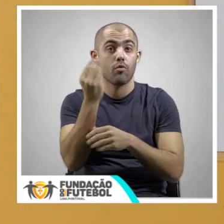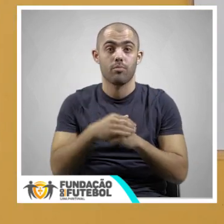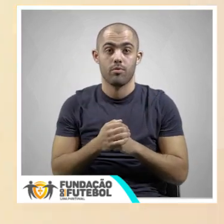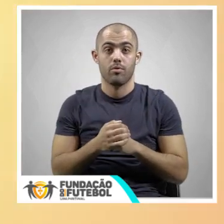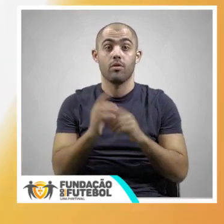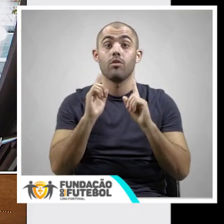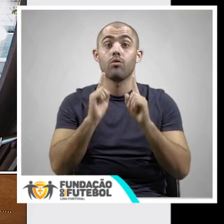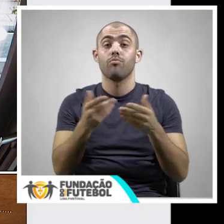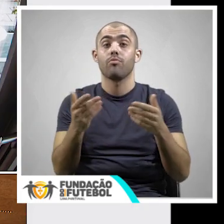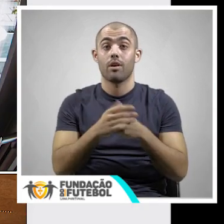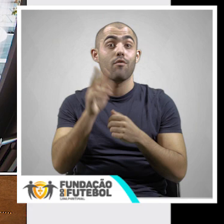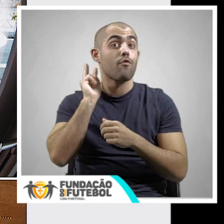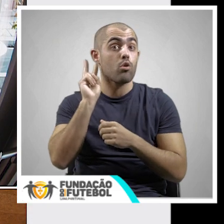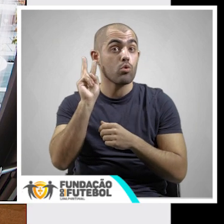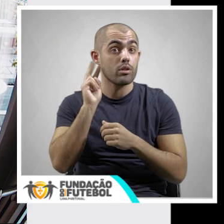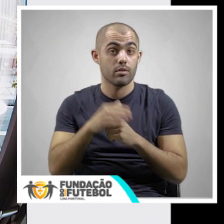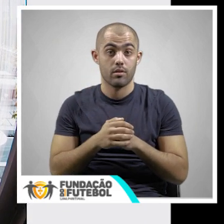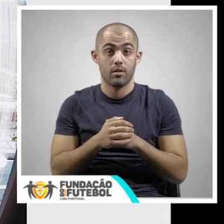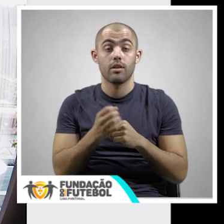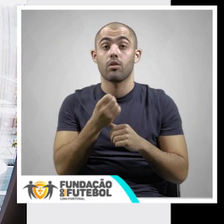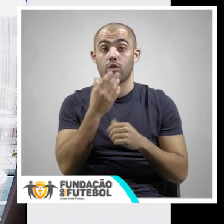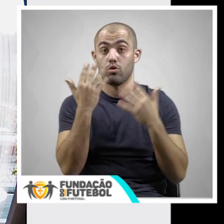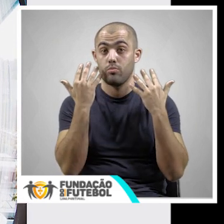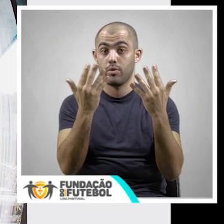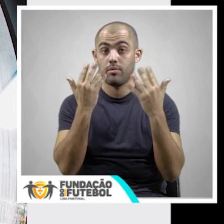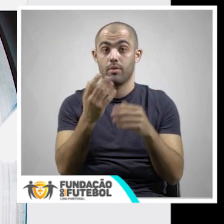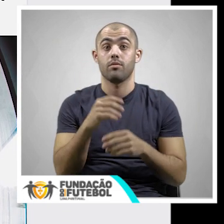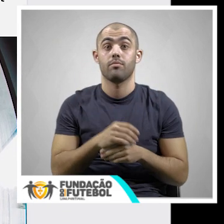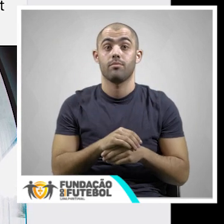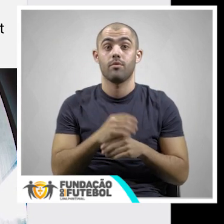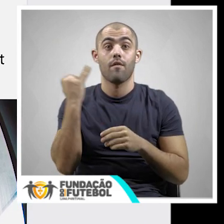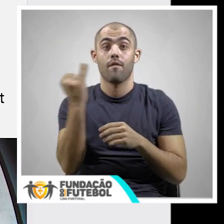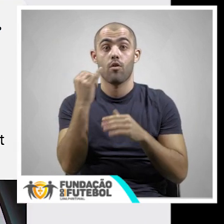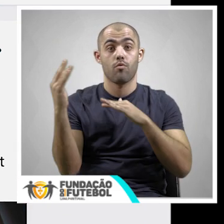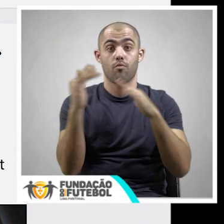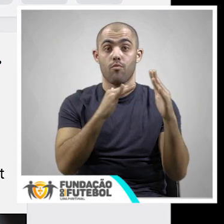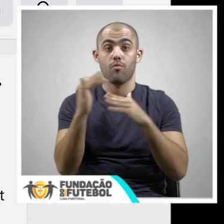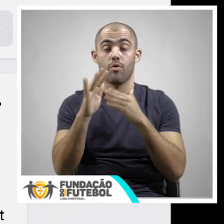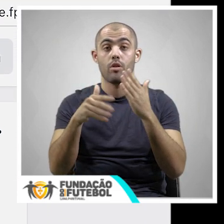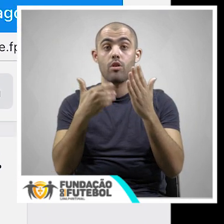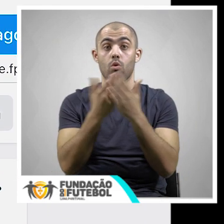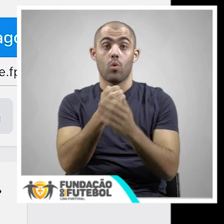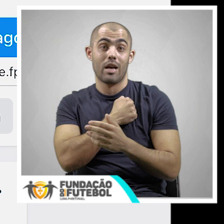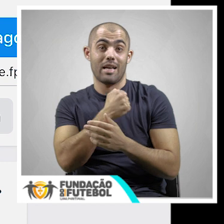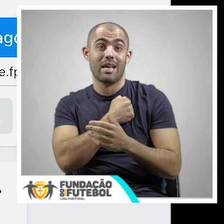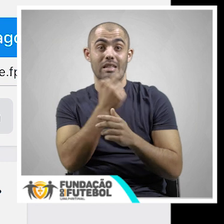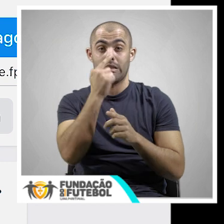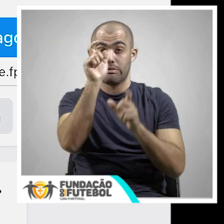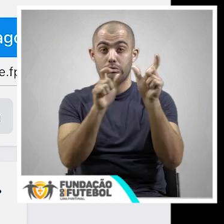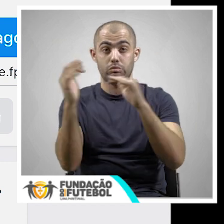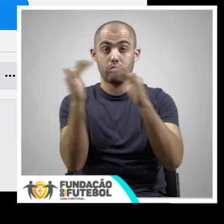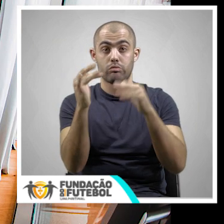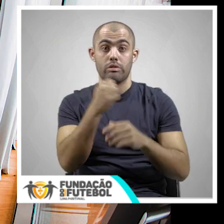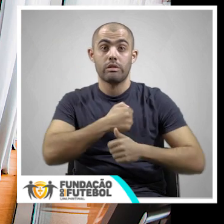qualquer jovem. A iniciativa é de valorizar e felicitar. A Federação Portuguesa de Futebol cedeu a Casa